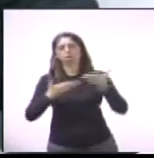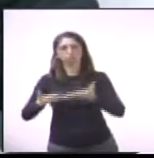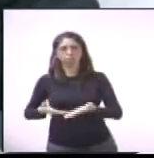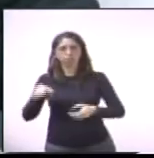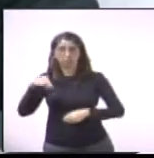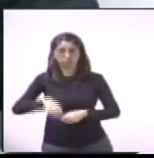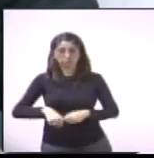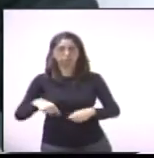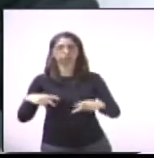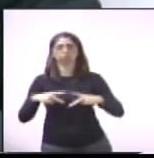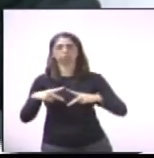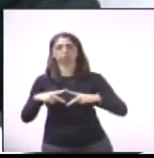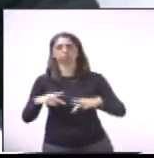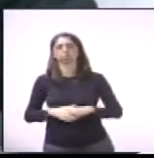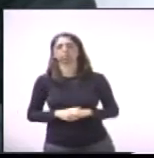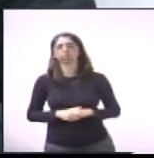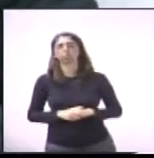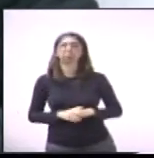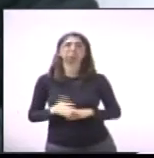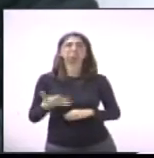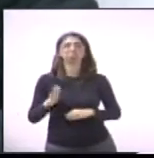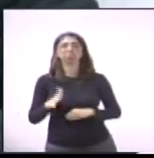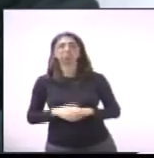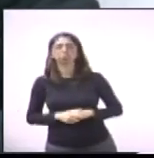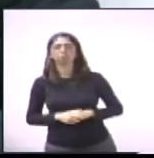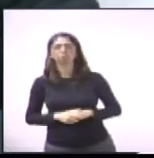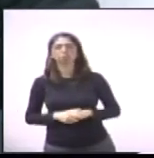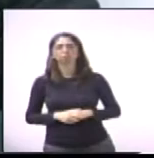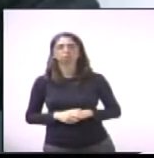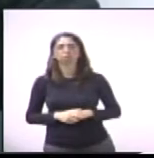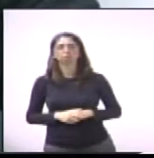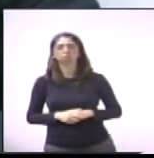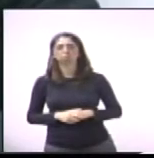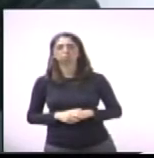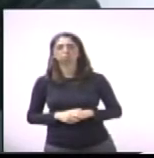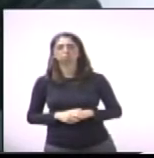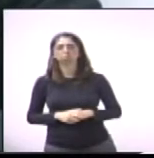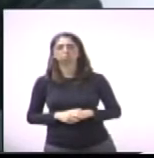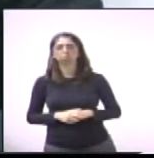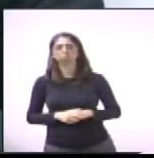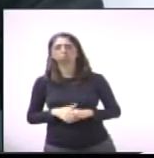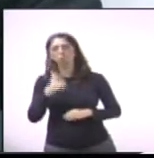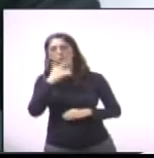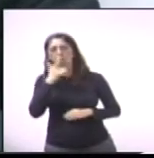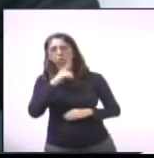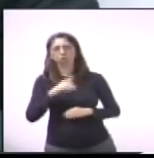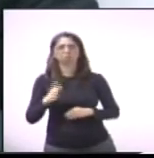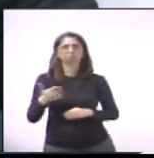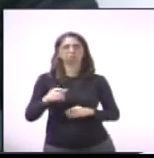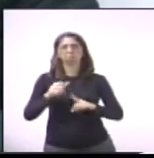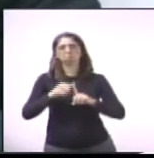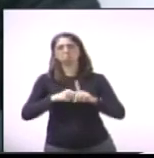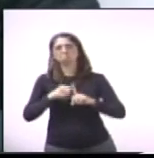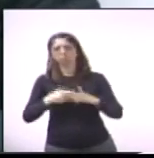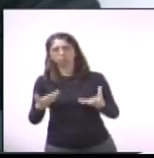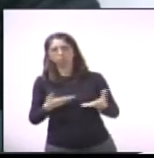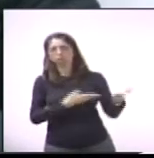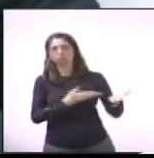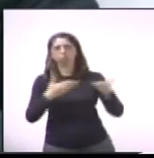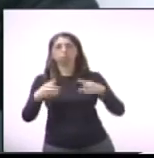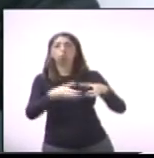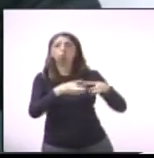Acredito que, em um prazo de um mês, se tudo der certo, conseguimos trazer essa frente para cá,